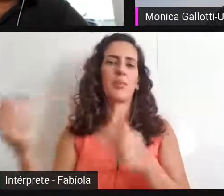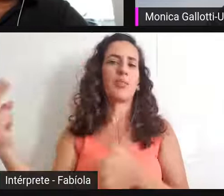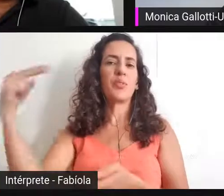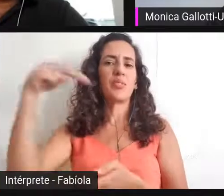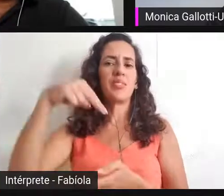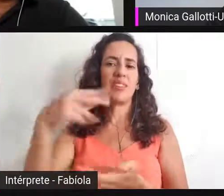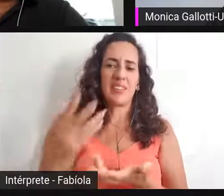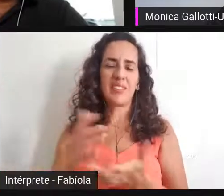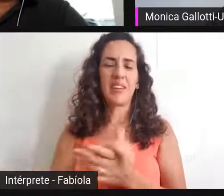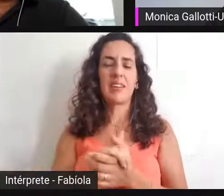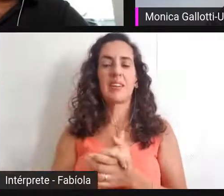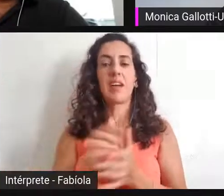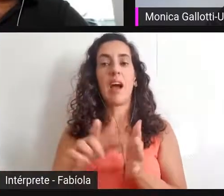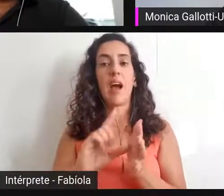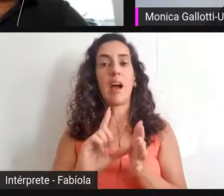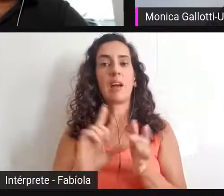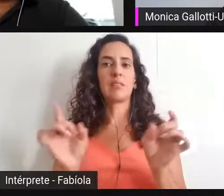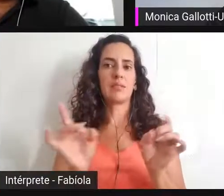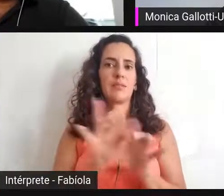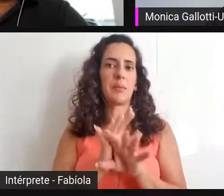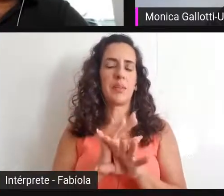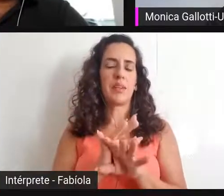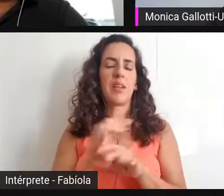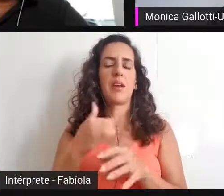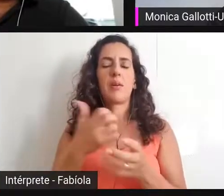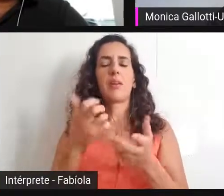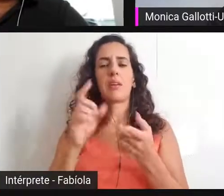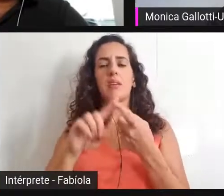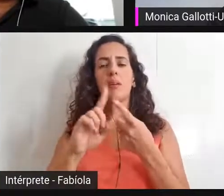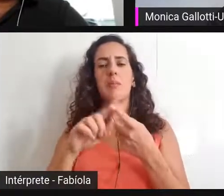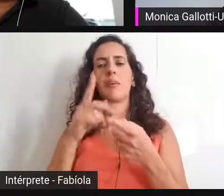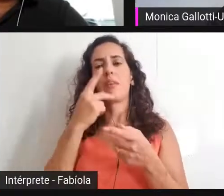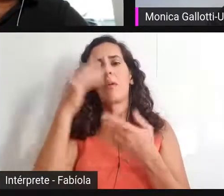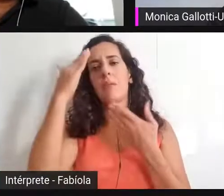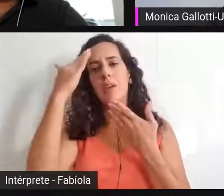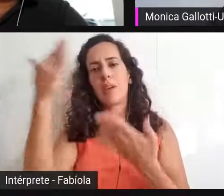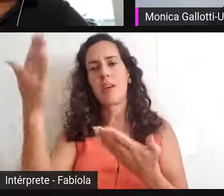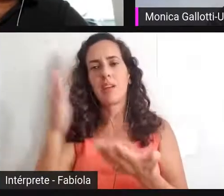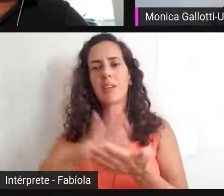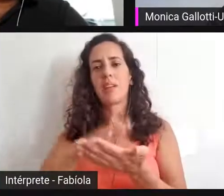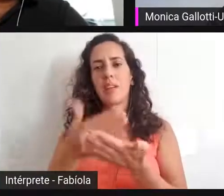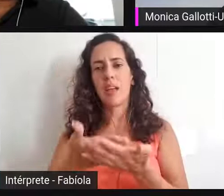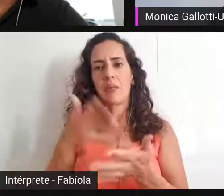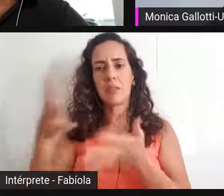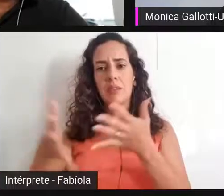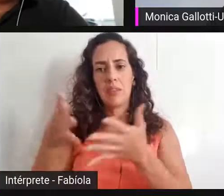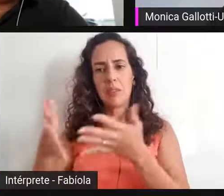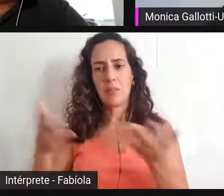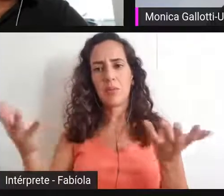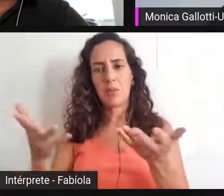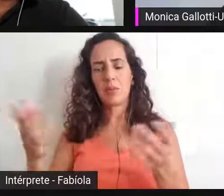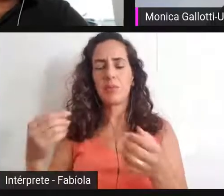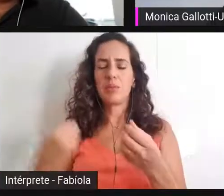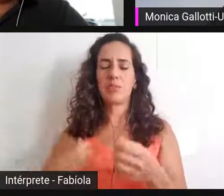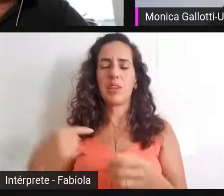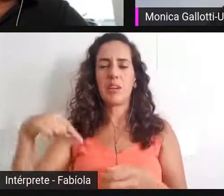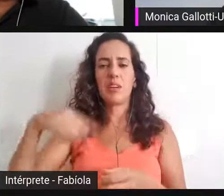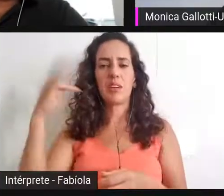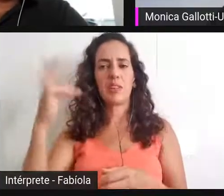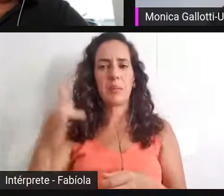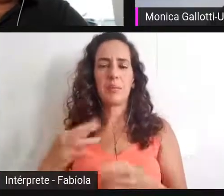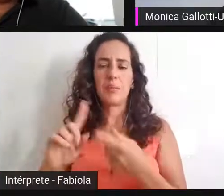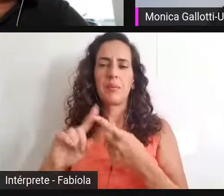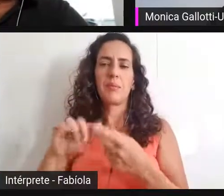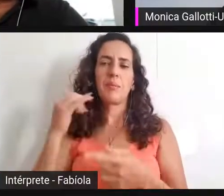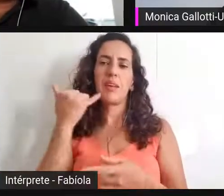da gente encerrar queria agradecer também aos nossos intérpretes de Libras a Fabiola a Ianac